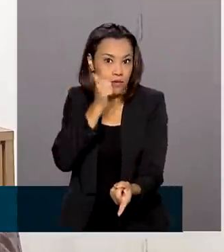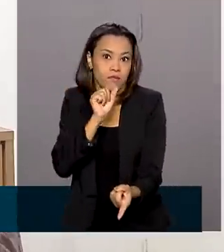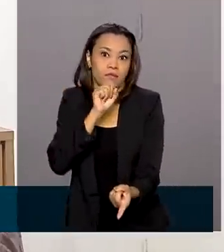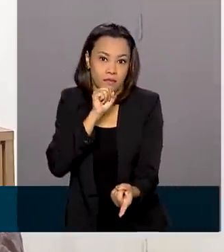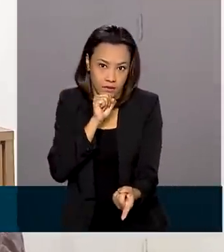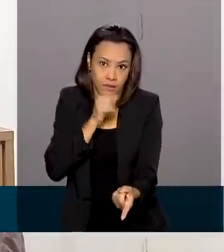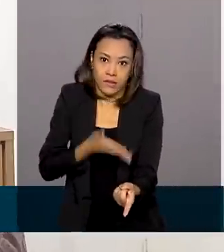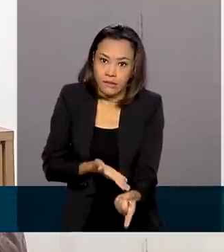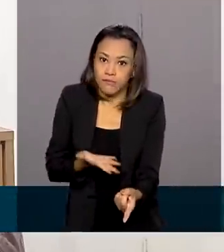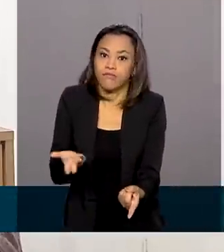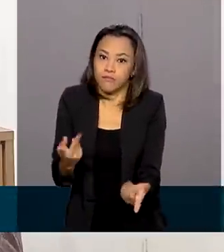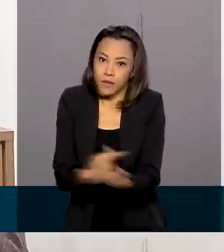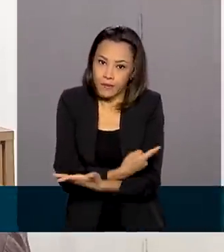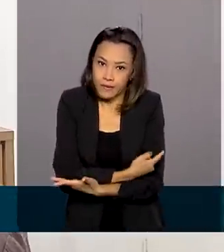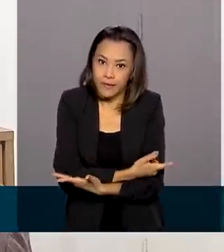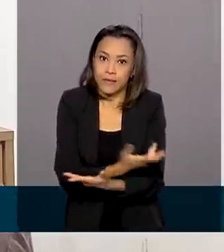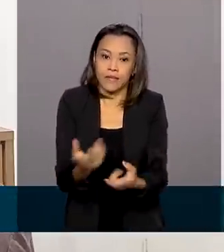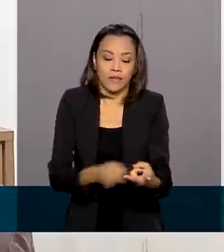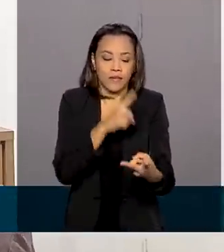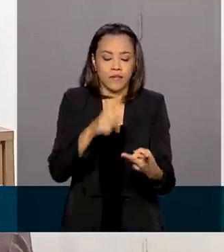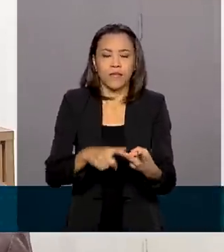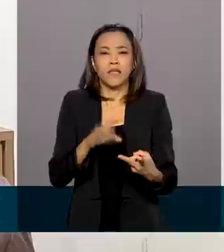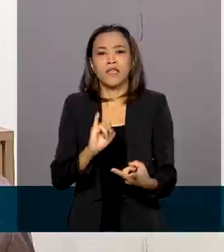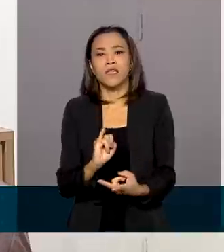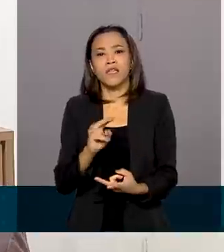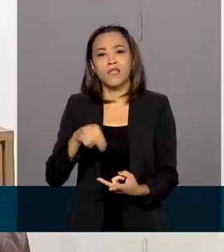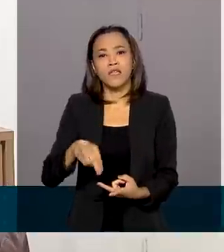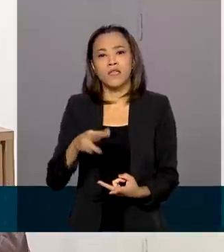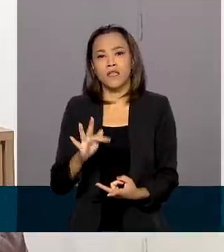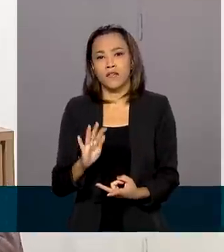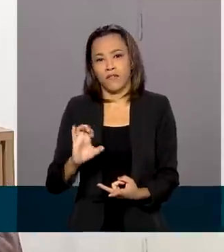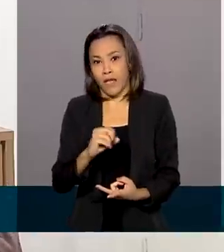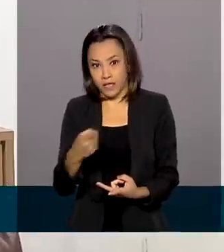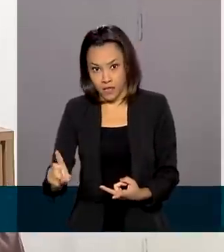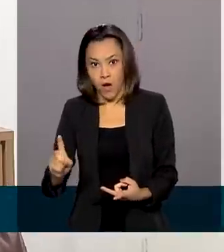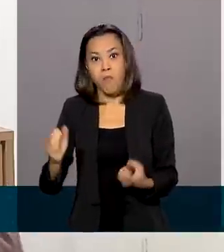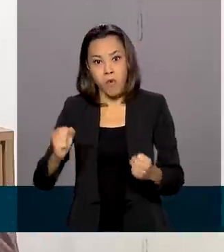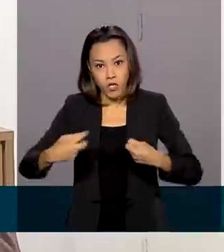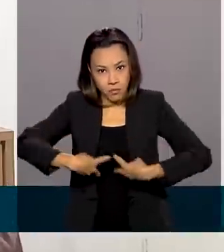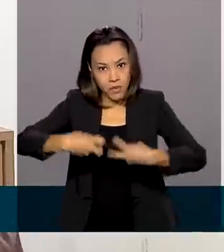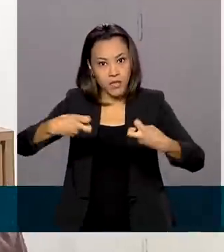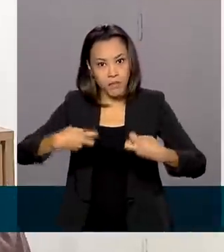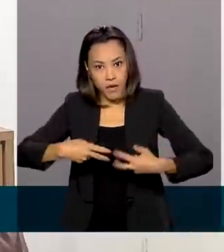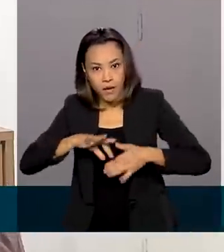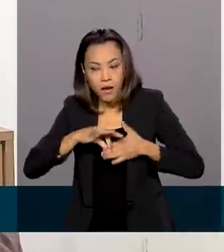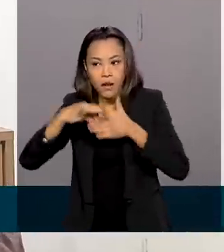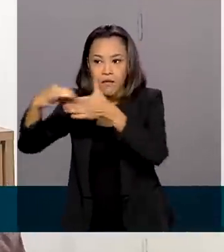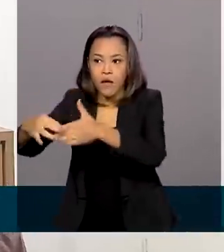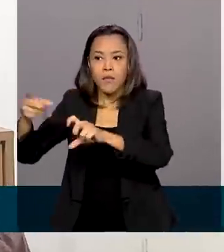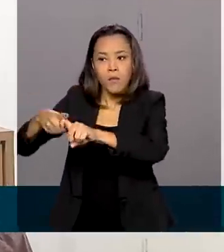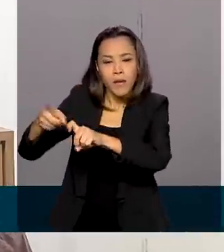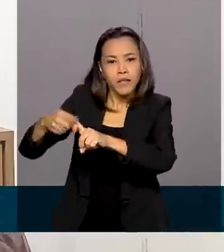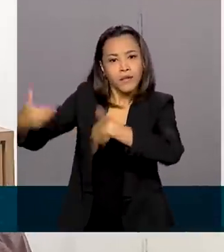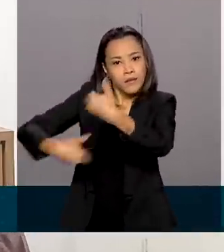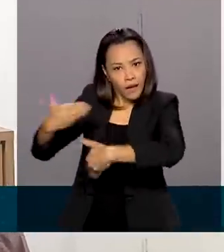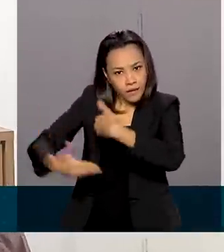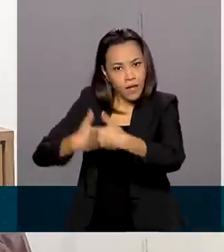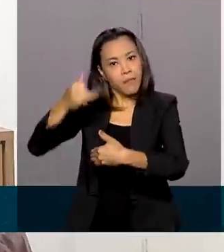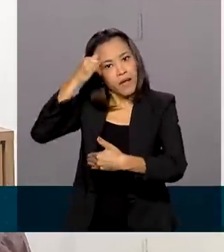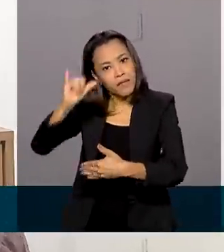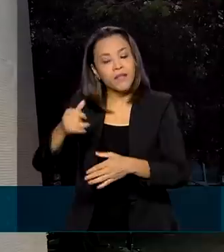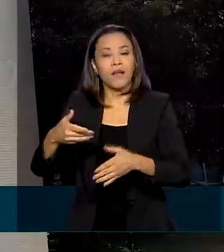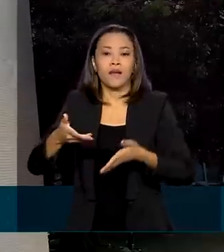que é a pressão alta, e infecções. Então, todas essas podem ser detectadas, encaminhadas e tratadas para que evite uma